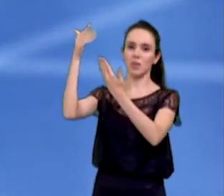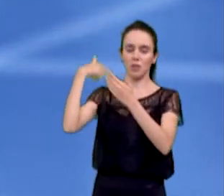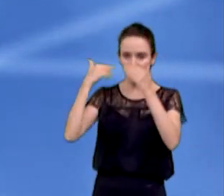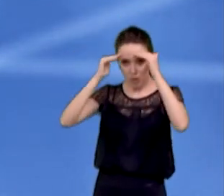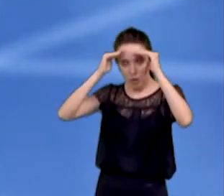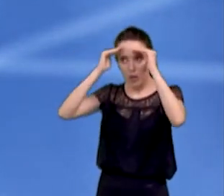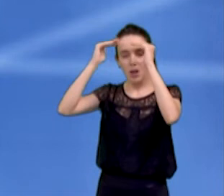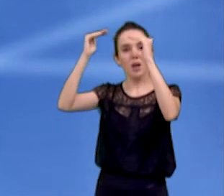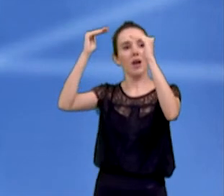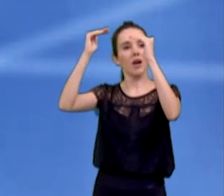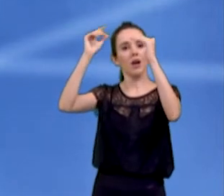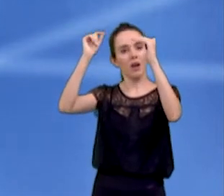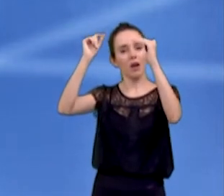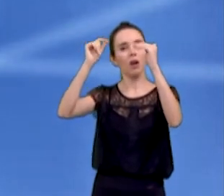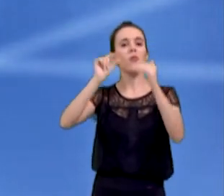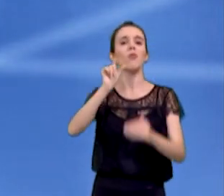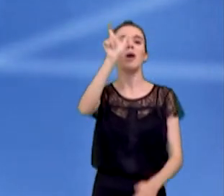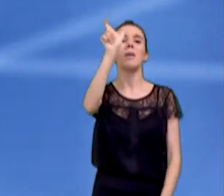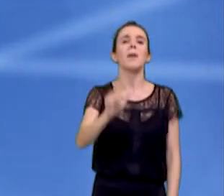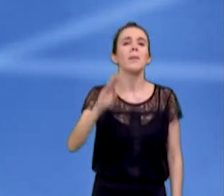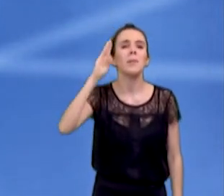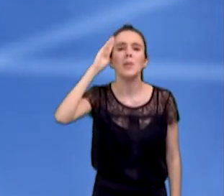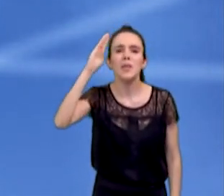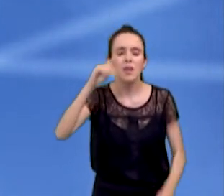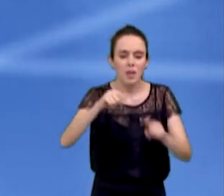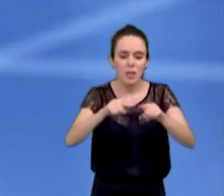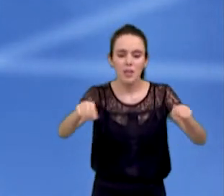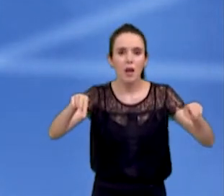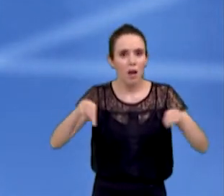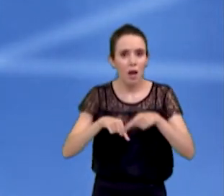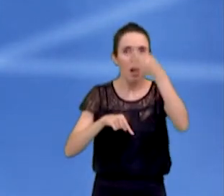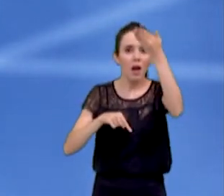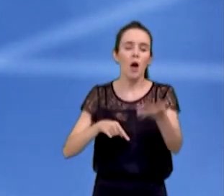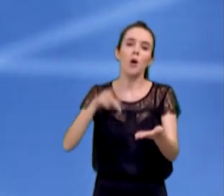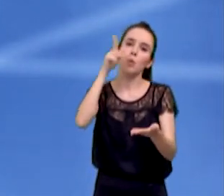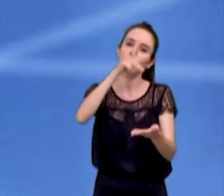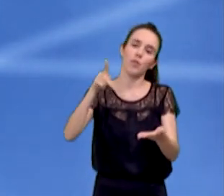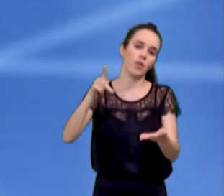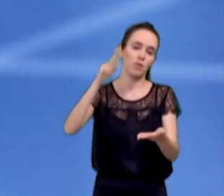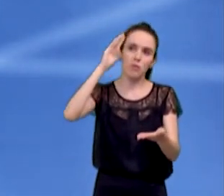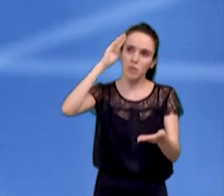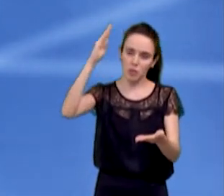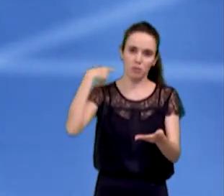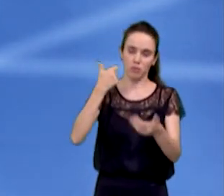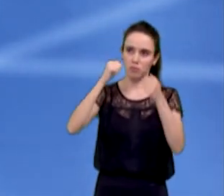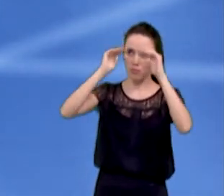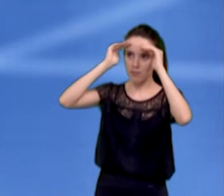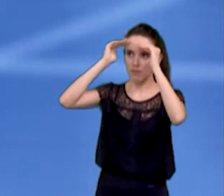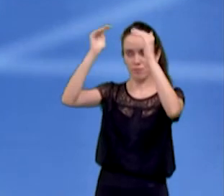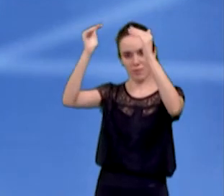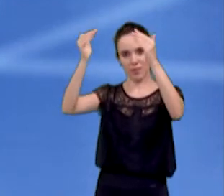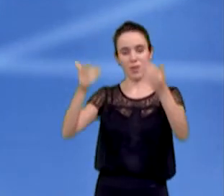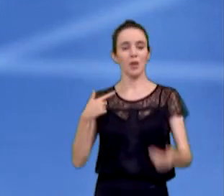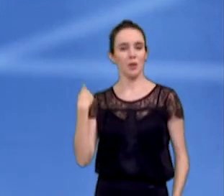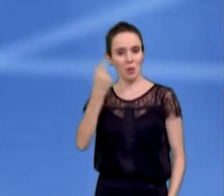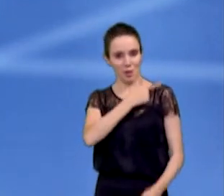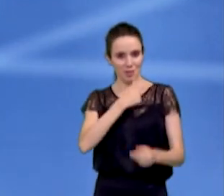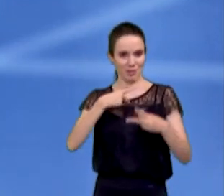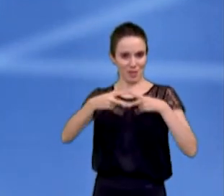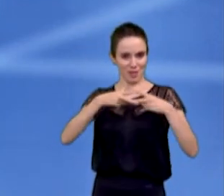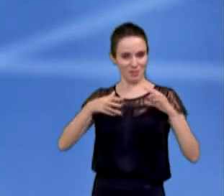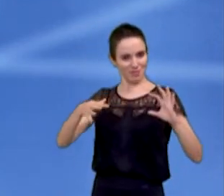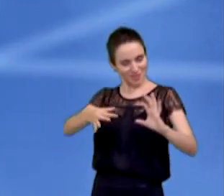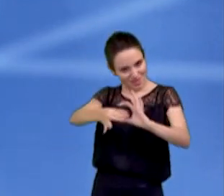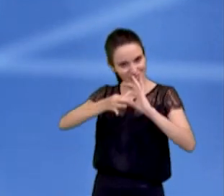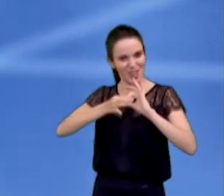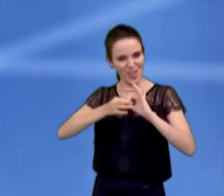maior autoridade dentro da sala de aula, que é o nosso professor. Então, estamos juntos, fazendo São José dar certo, do